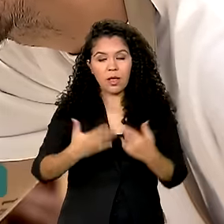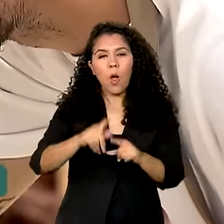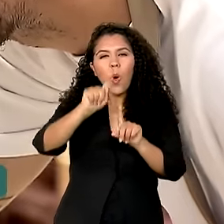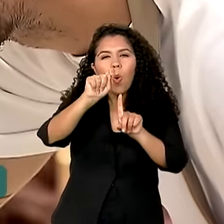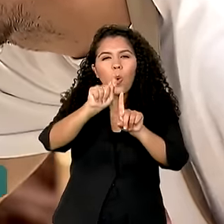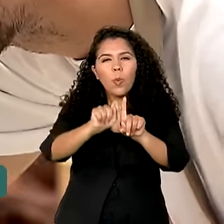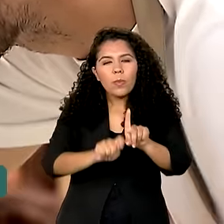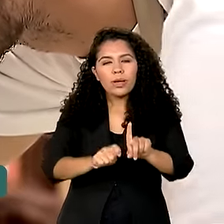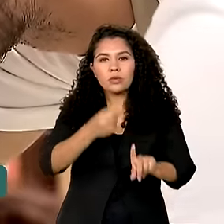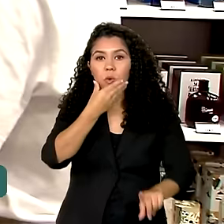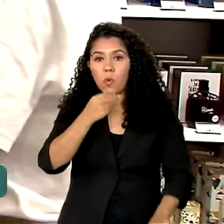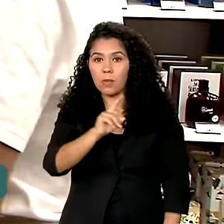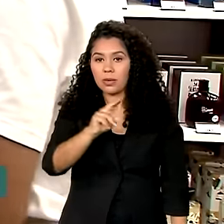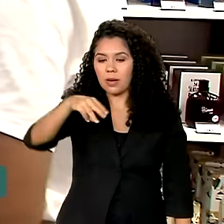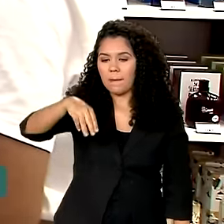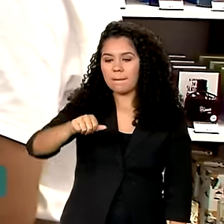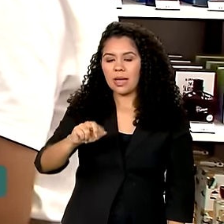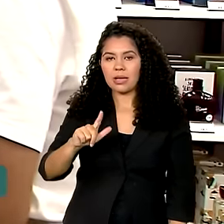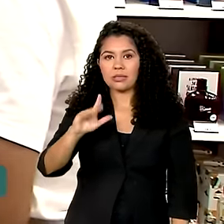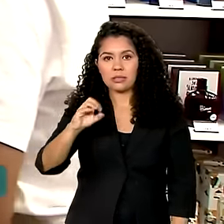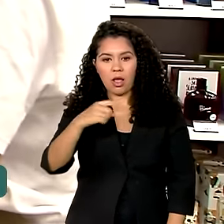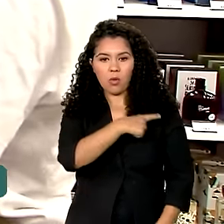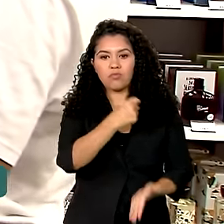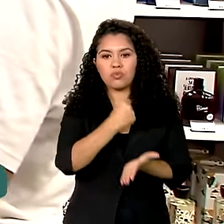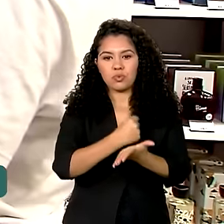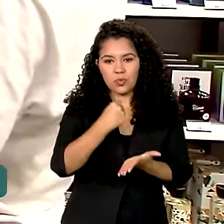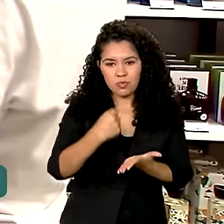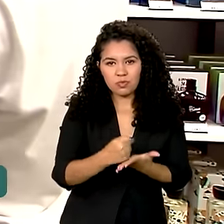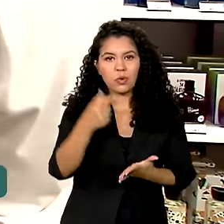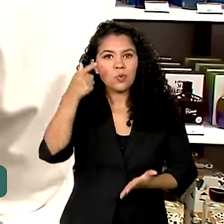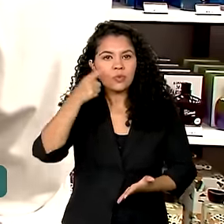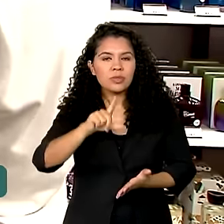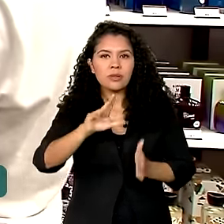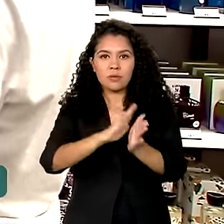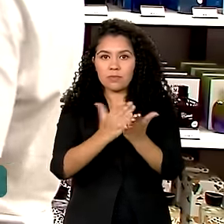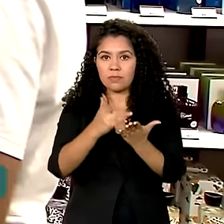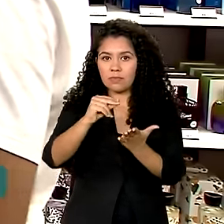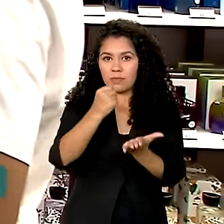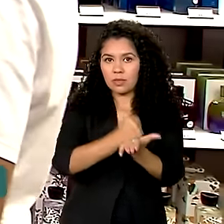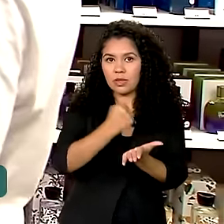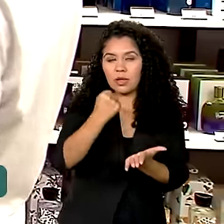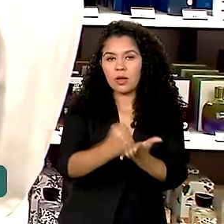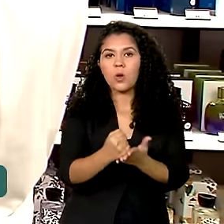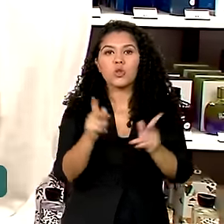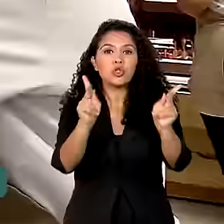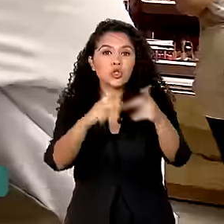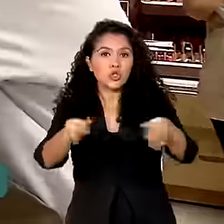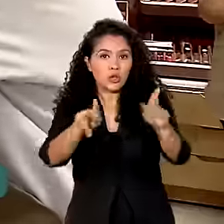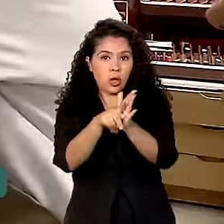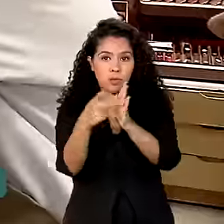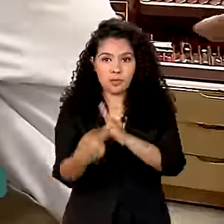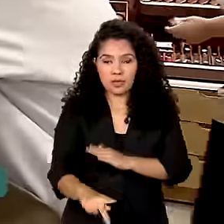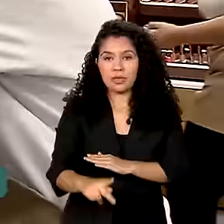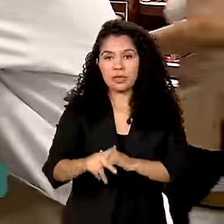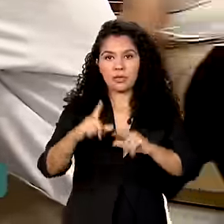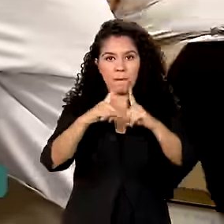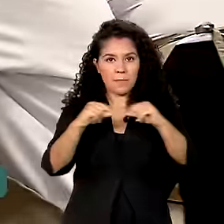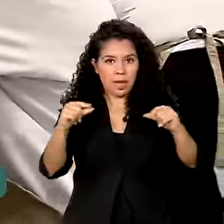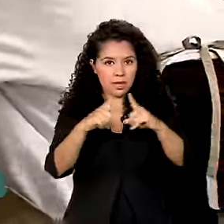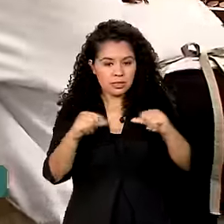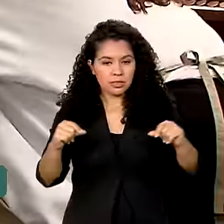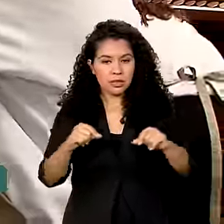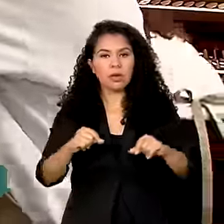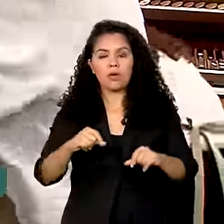Marcelo, de 25 anos, foi contratado para trabalhar em uma loja num shopping de Brasília. O emprego formal